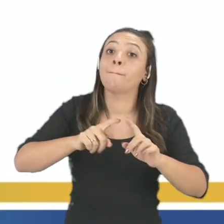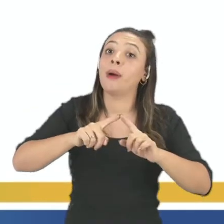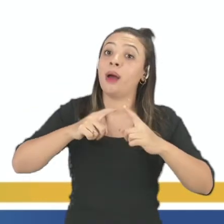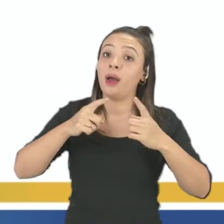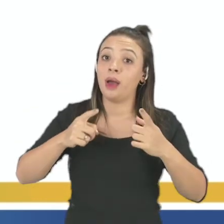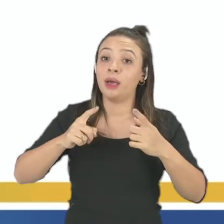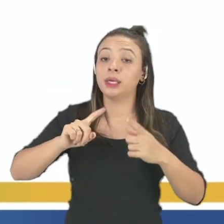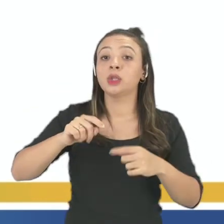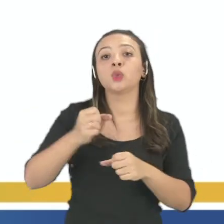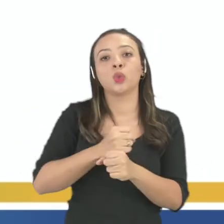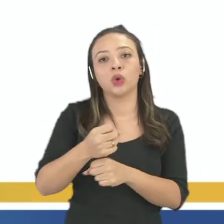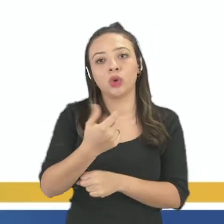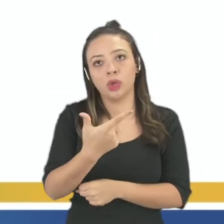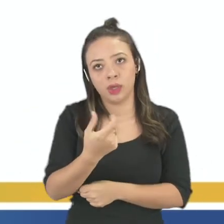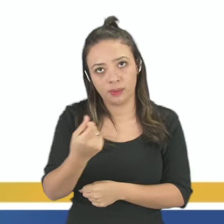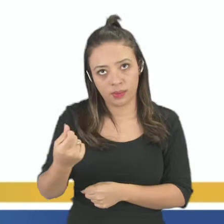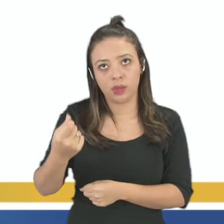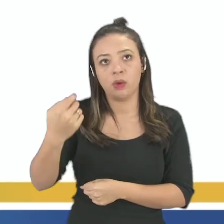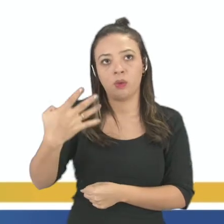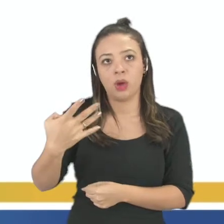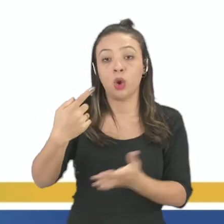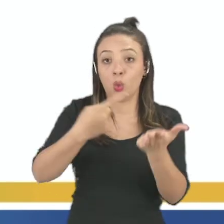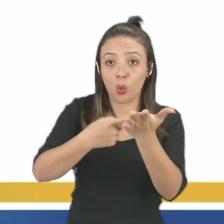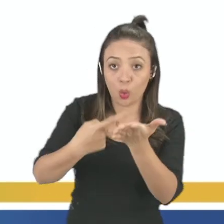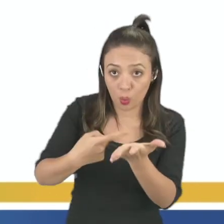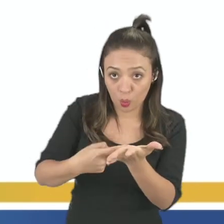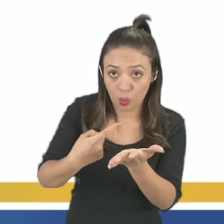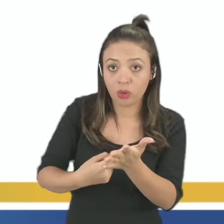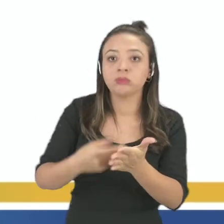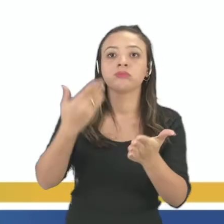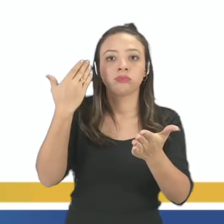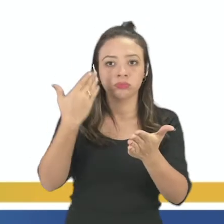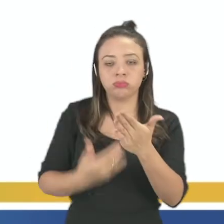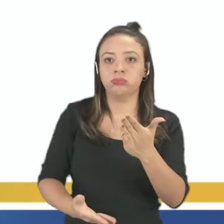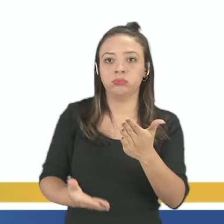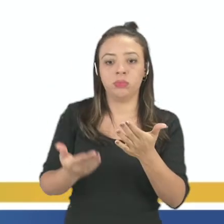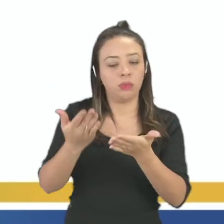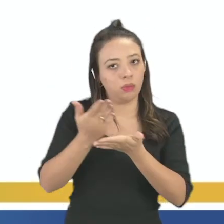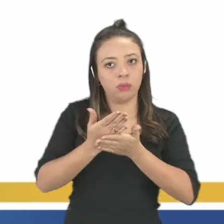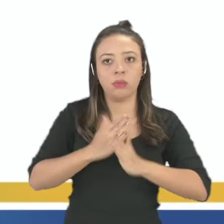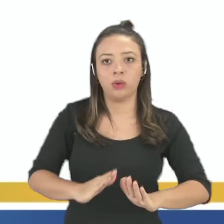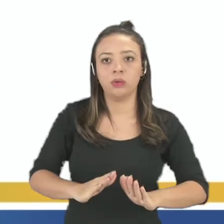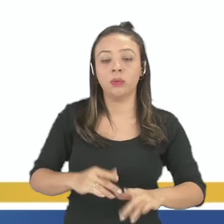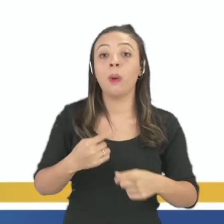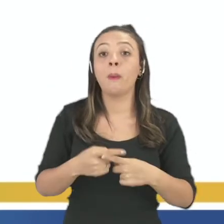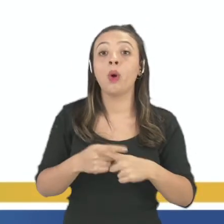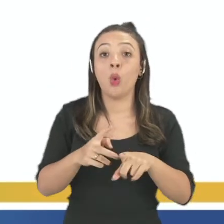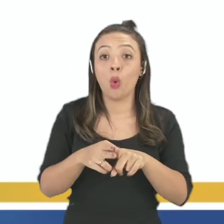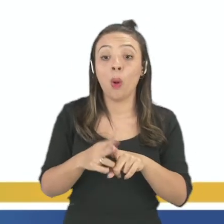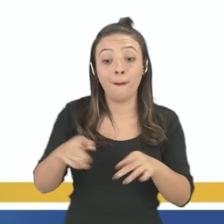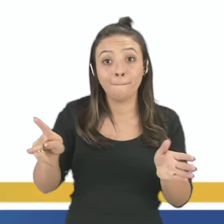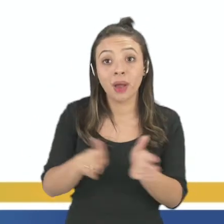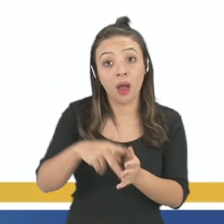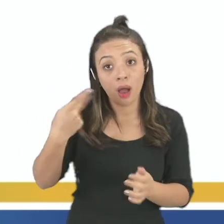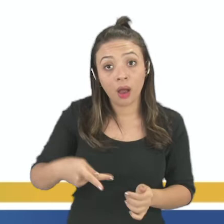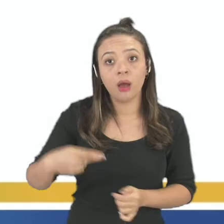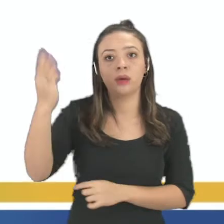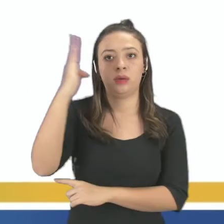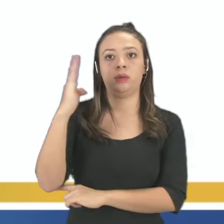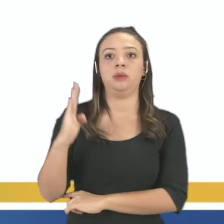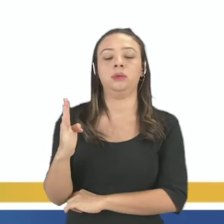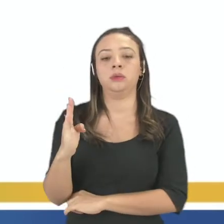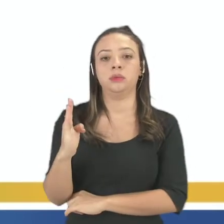quebradas em 2004. Então, o que é que aconteceu? Então, todo mundo sabe que o cupuaçu é da nossa região. É do Brasil, né?